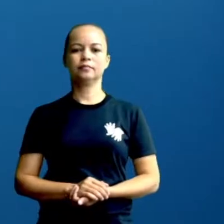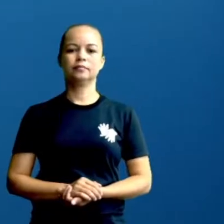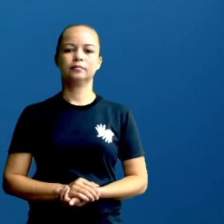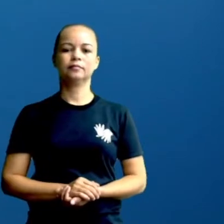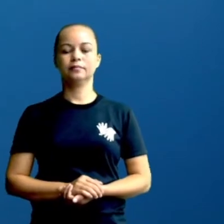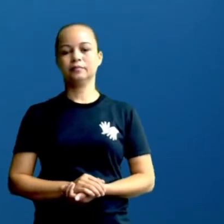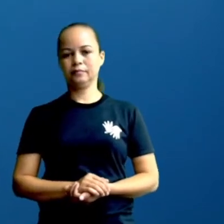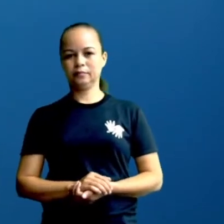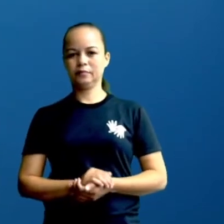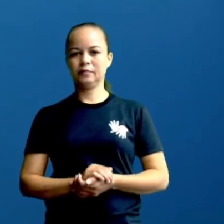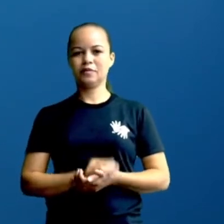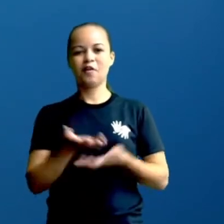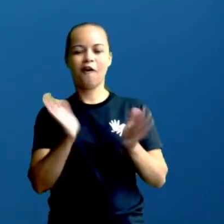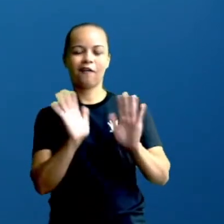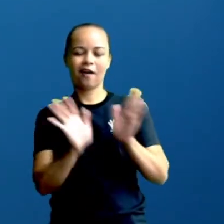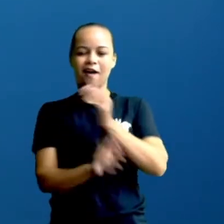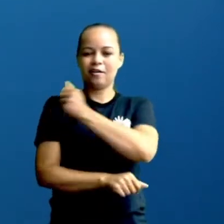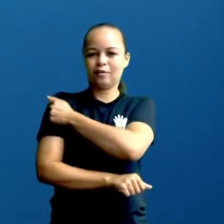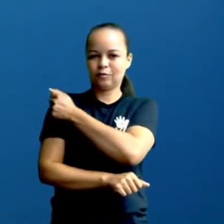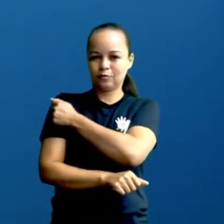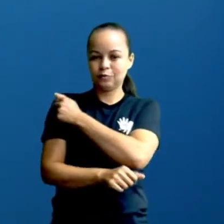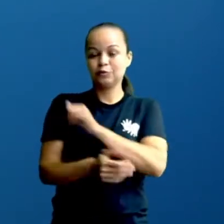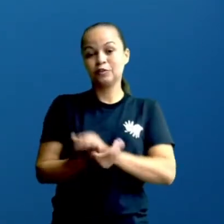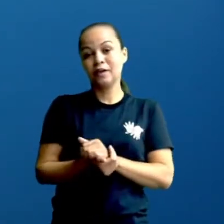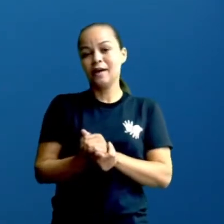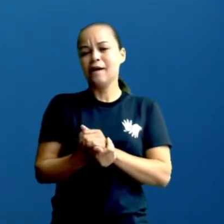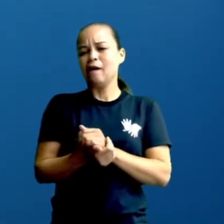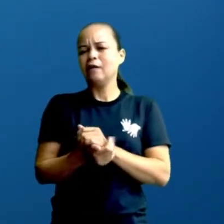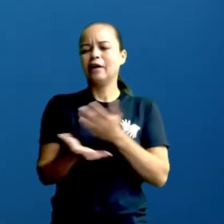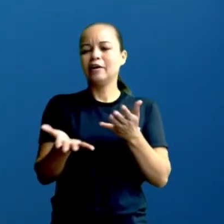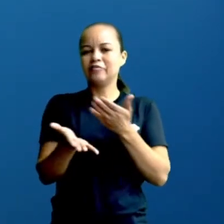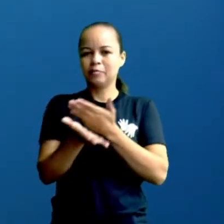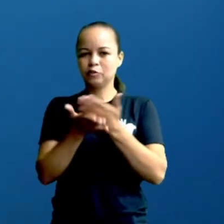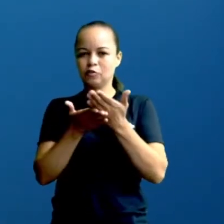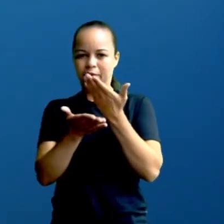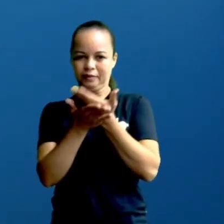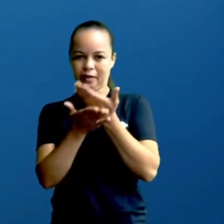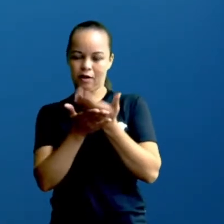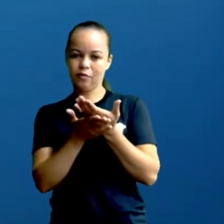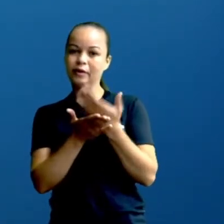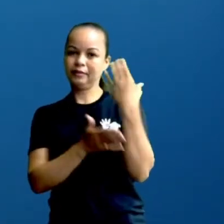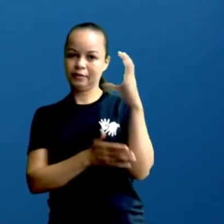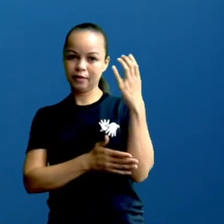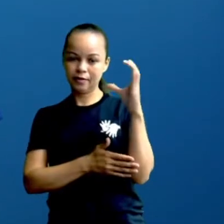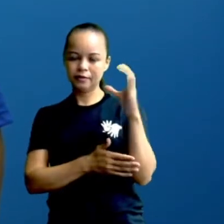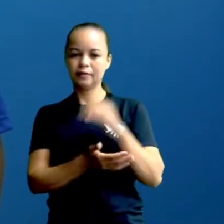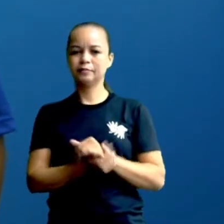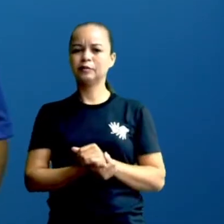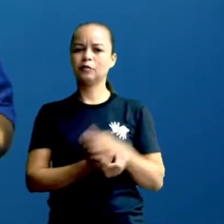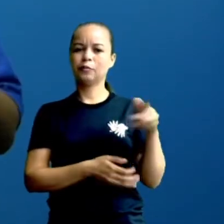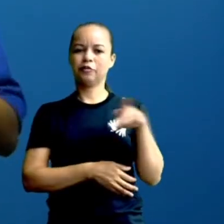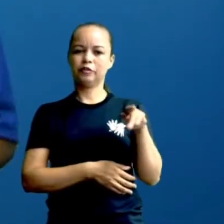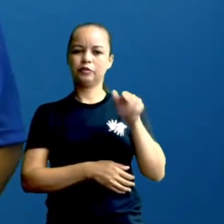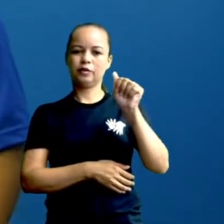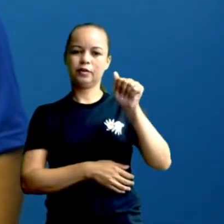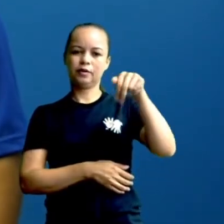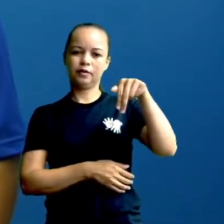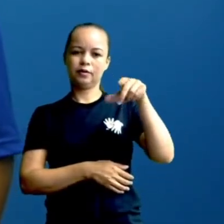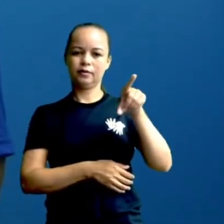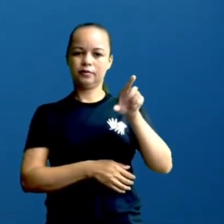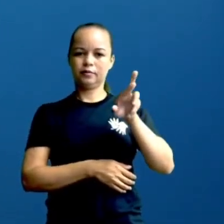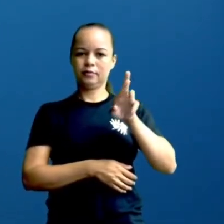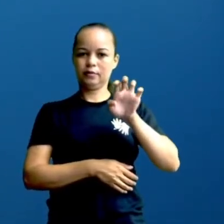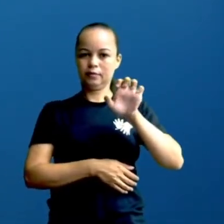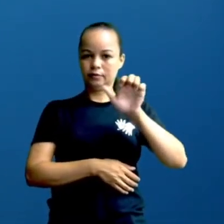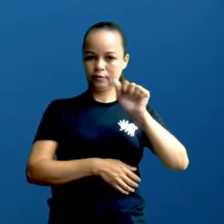Olá, pessoal! E aí? Vamos para mais uma aula de Ciências da Natureza. Eu sou a professora Andrea. Vem comigo,